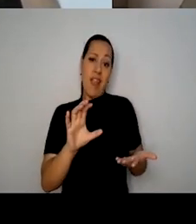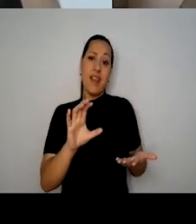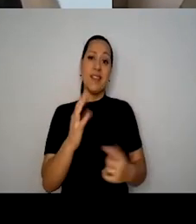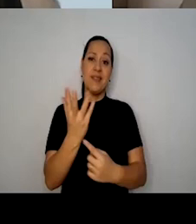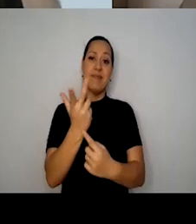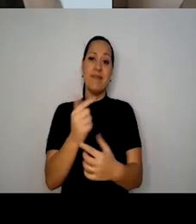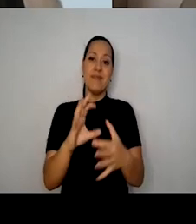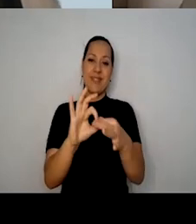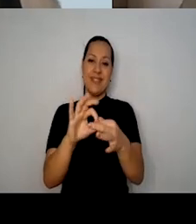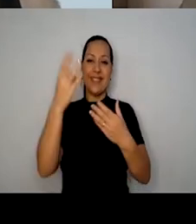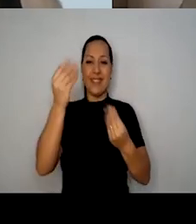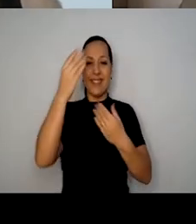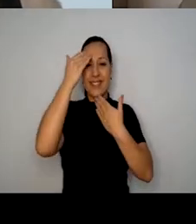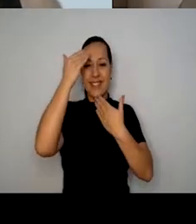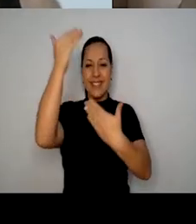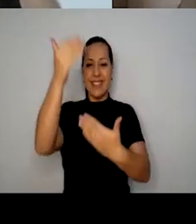Muito obrigado.